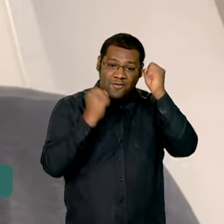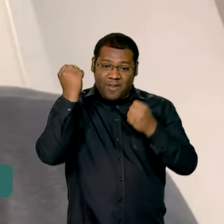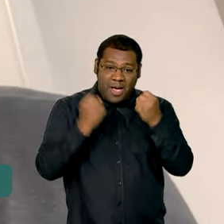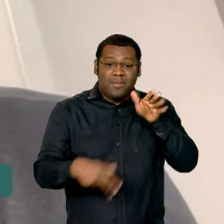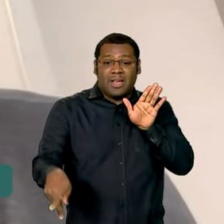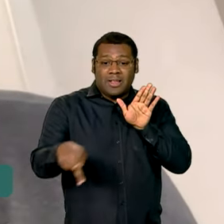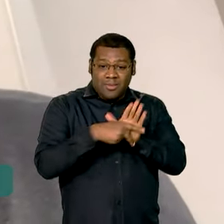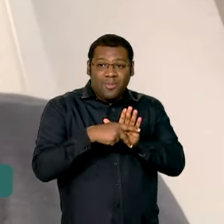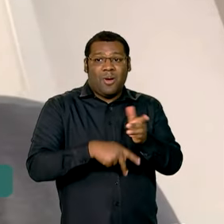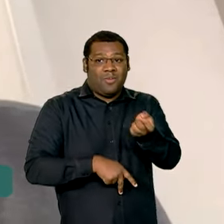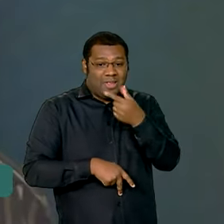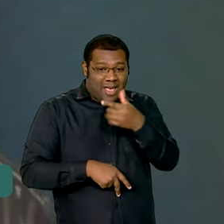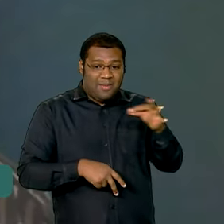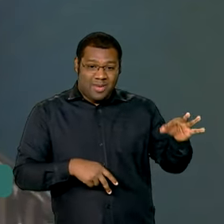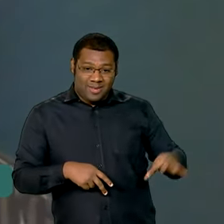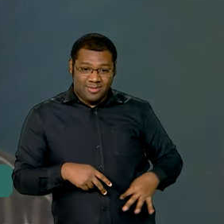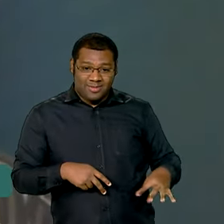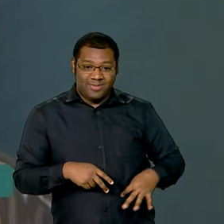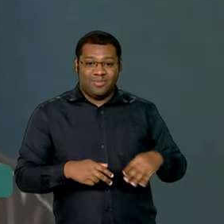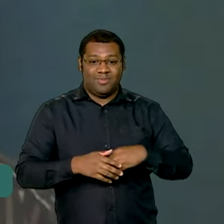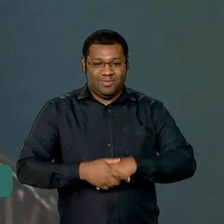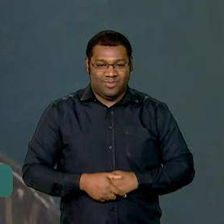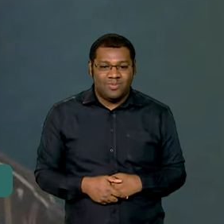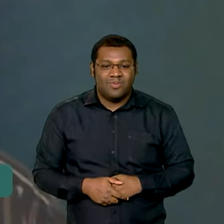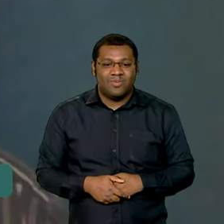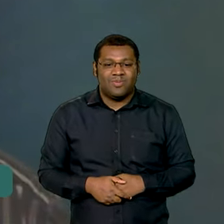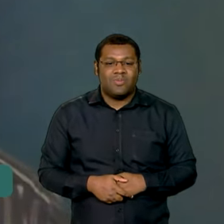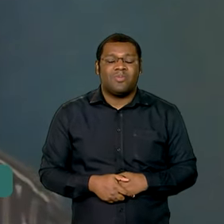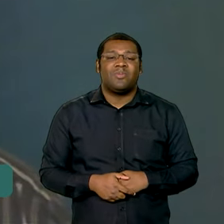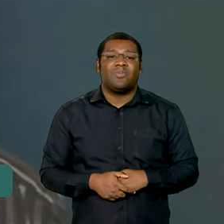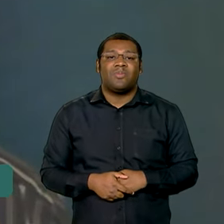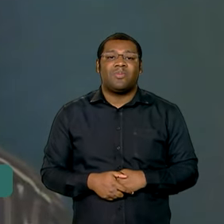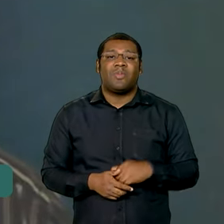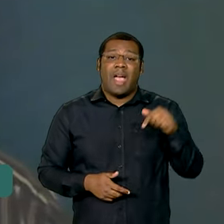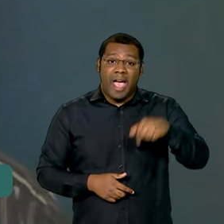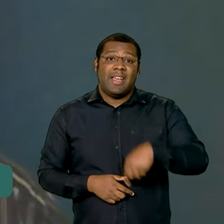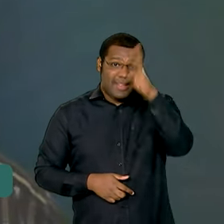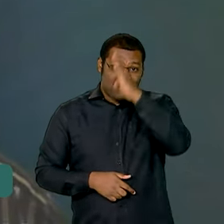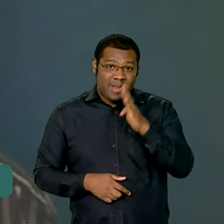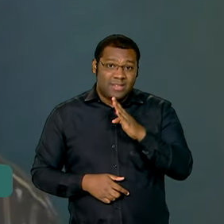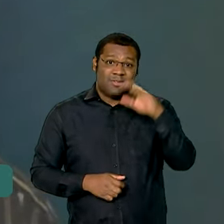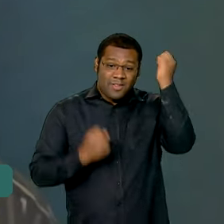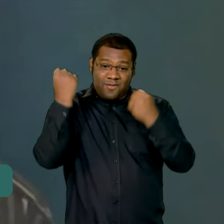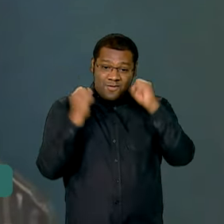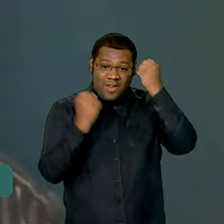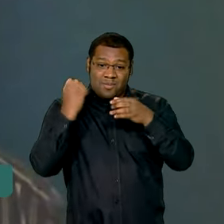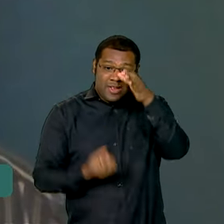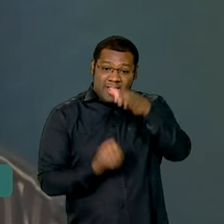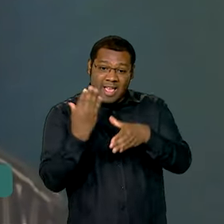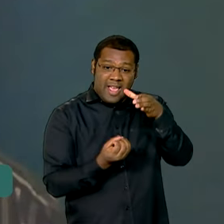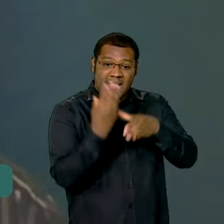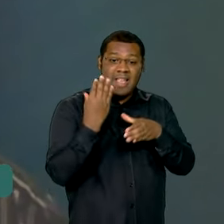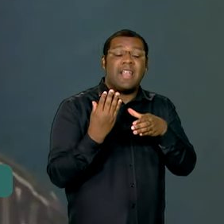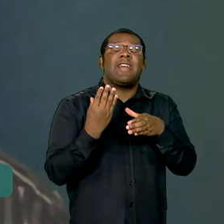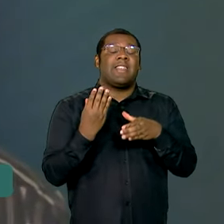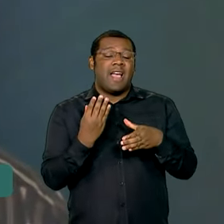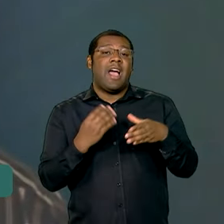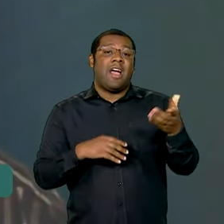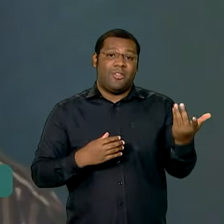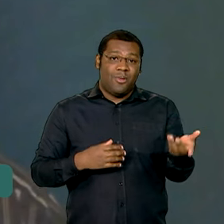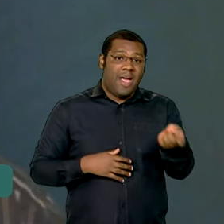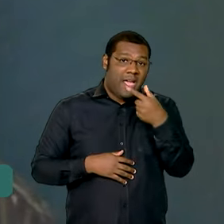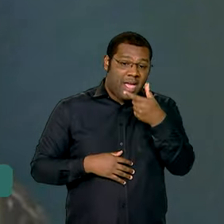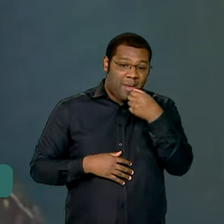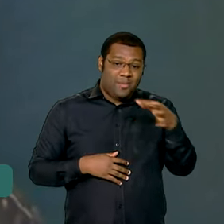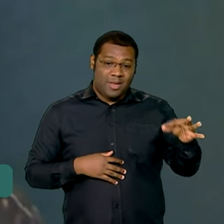regularidade no recebimento da insulina. A produção em território nacional de mais uma empresa entrando aí